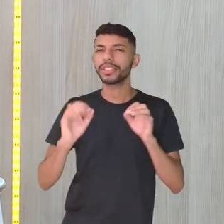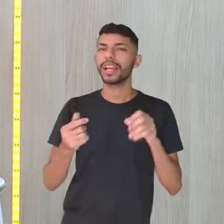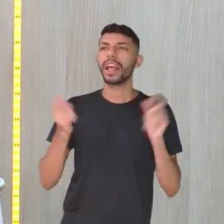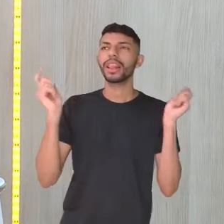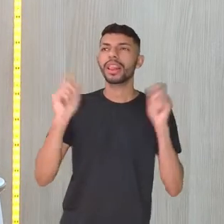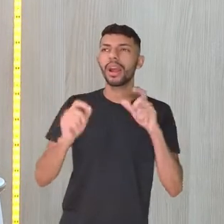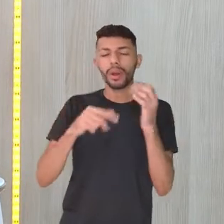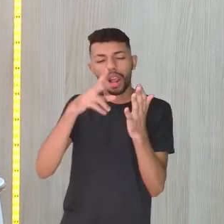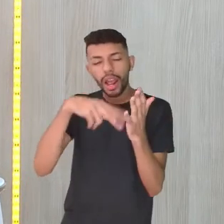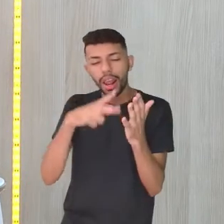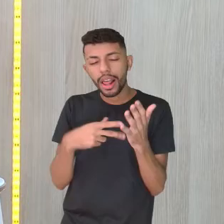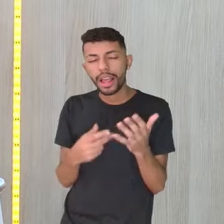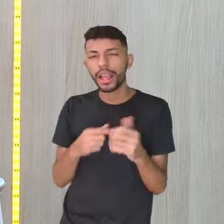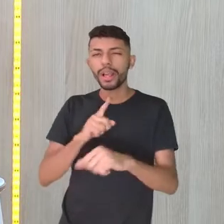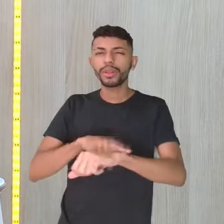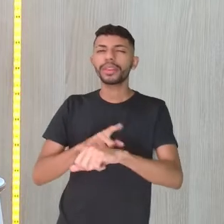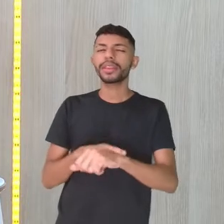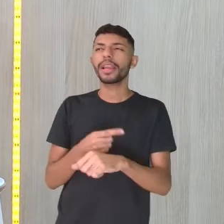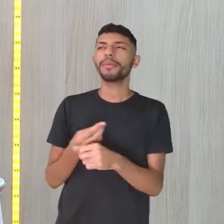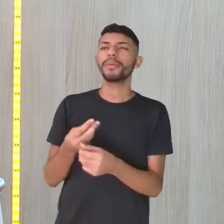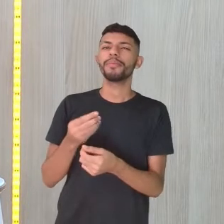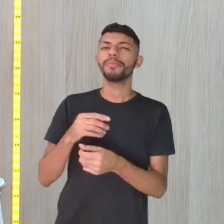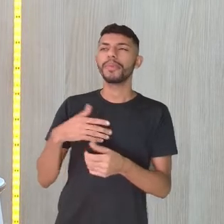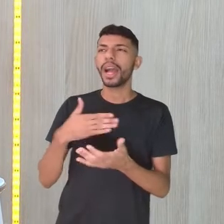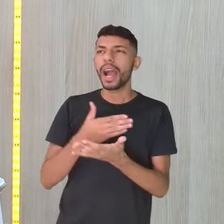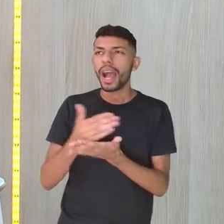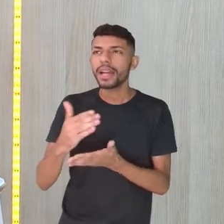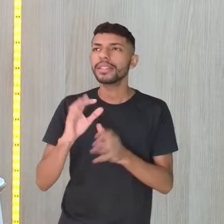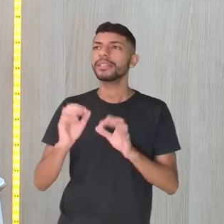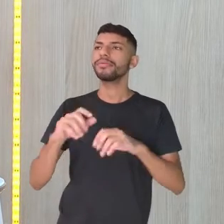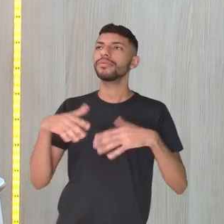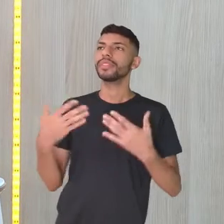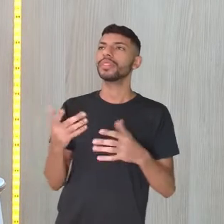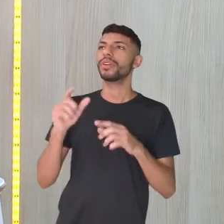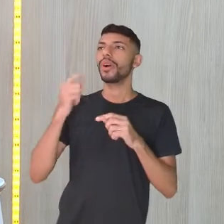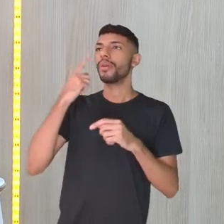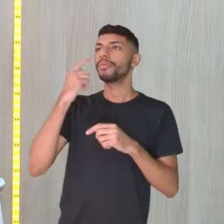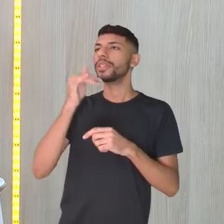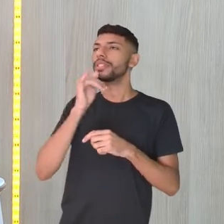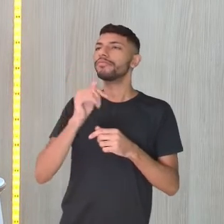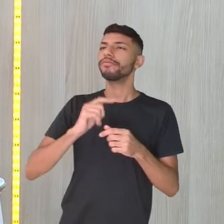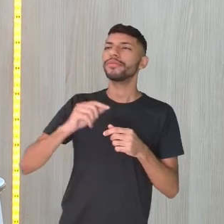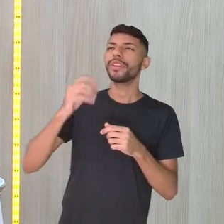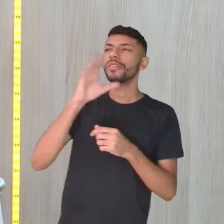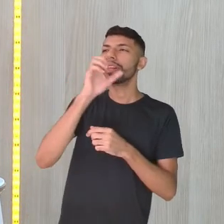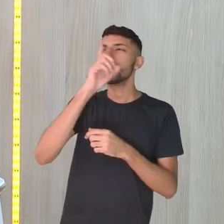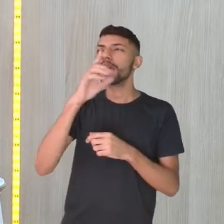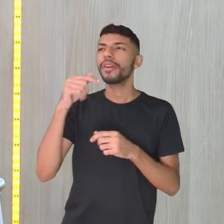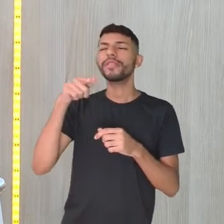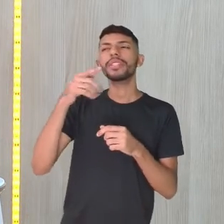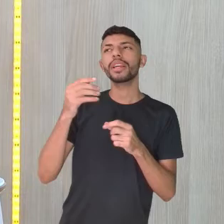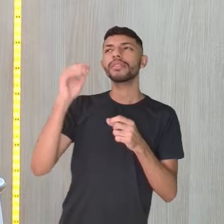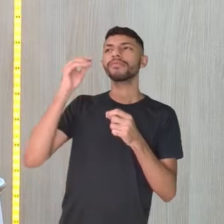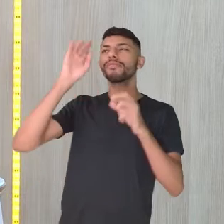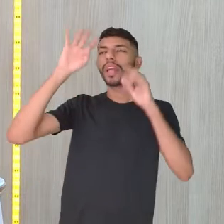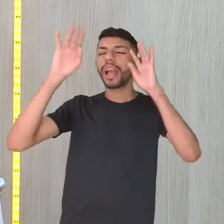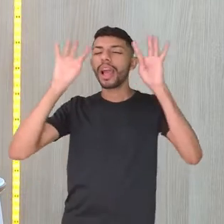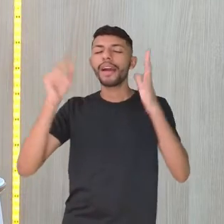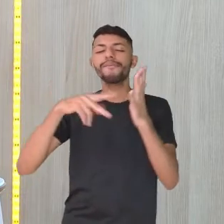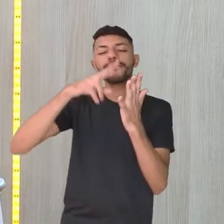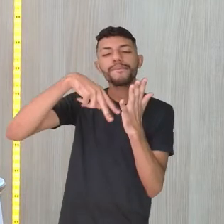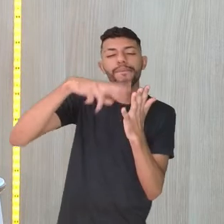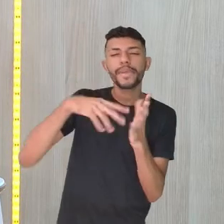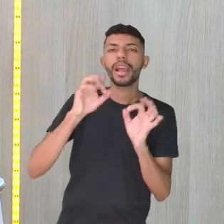tempo, fazer uma leitura agradável, aquele momento, assim... O final de semana que passou, né? Você distrair, fazer uma leitura, é bem agradável. E a história em quadrinhos